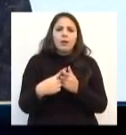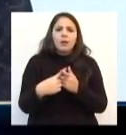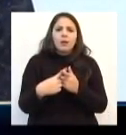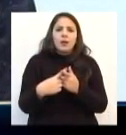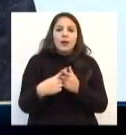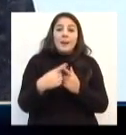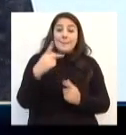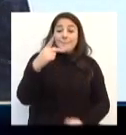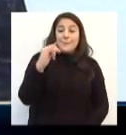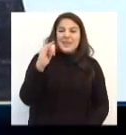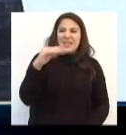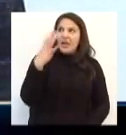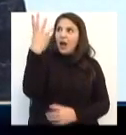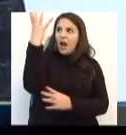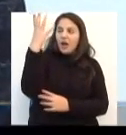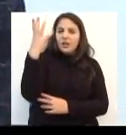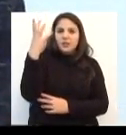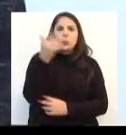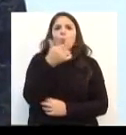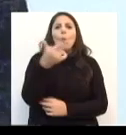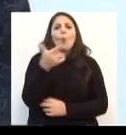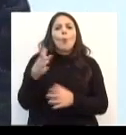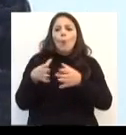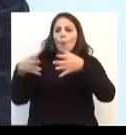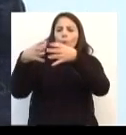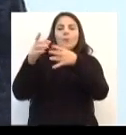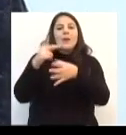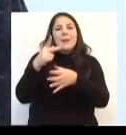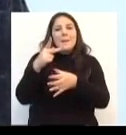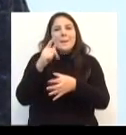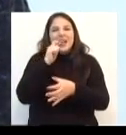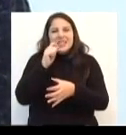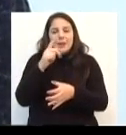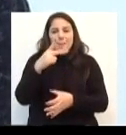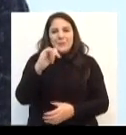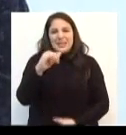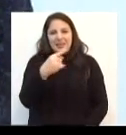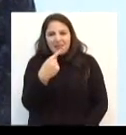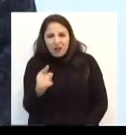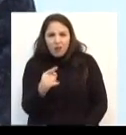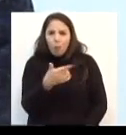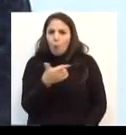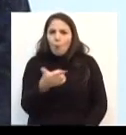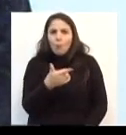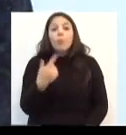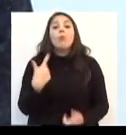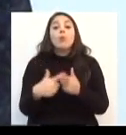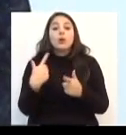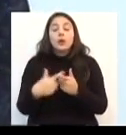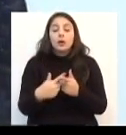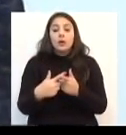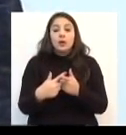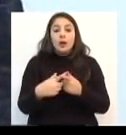mais tanto pinhão. Está faltando outro elemento nesse cenário, que é para a polinização. Ou o polinizador, ou a própria planta